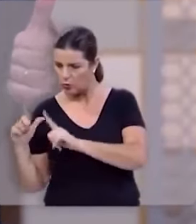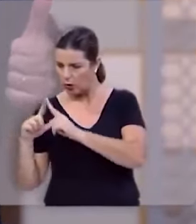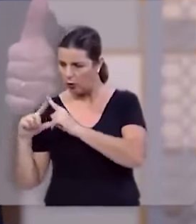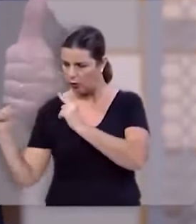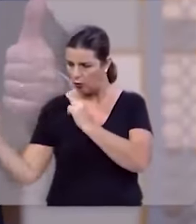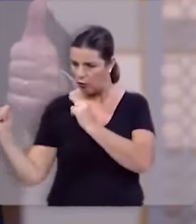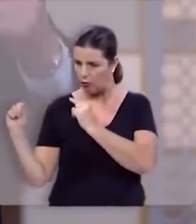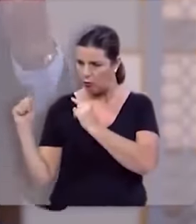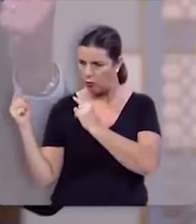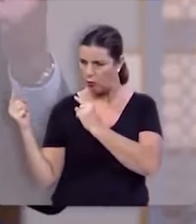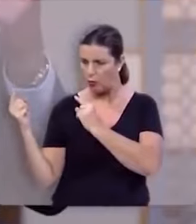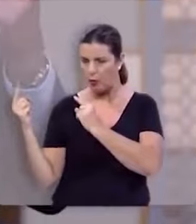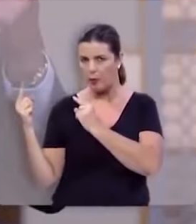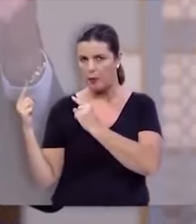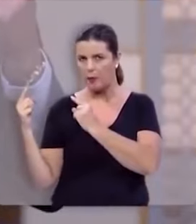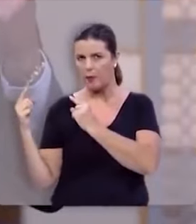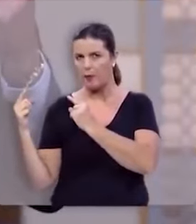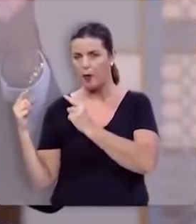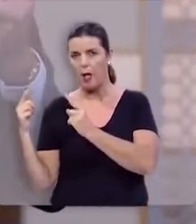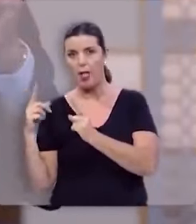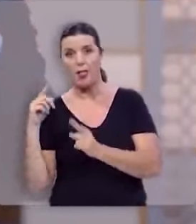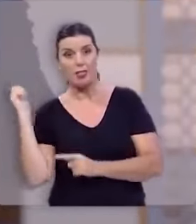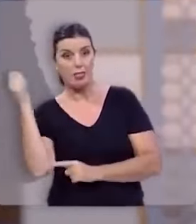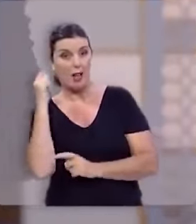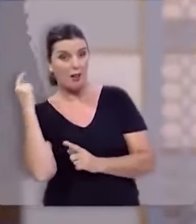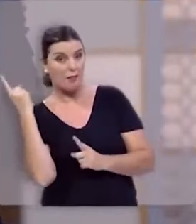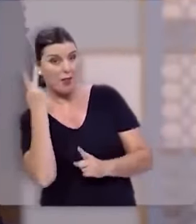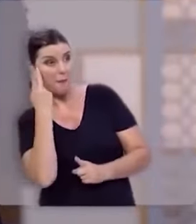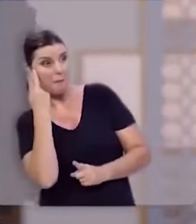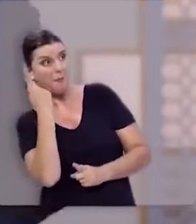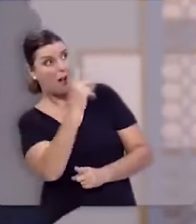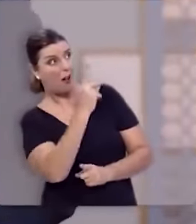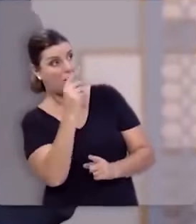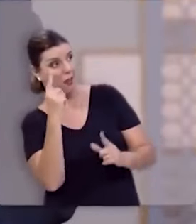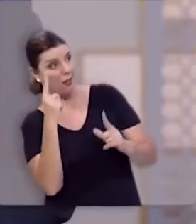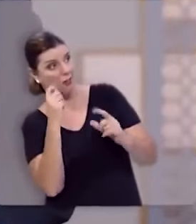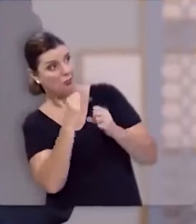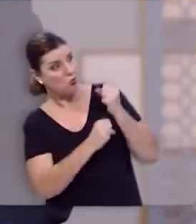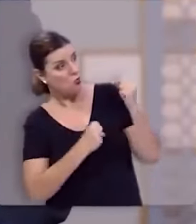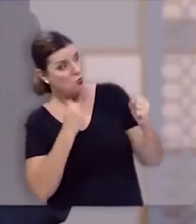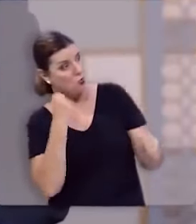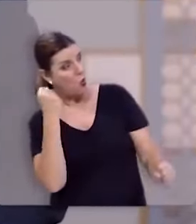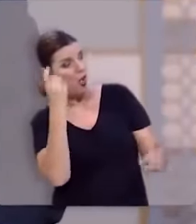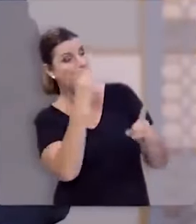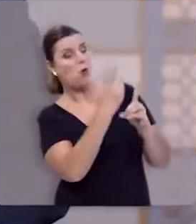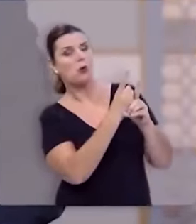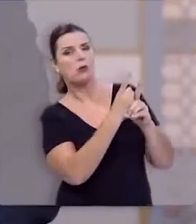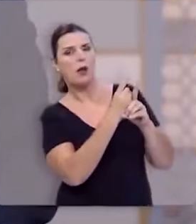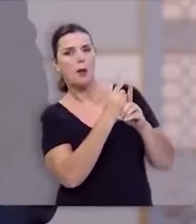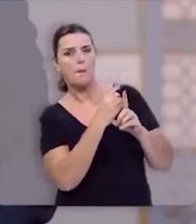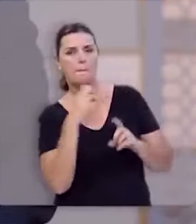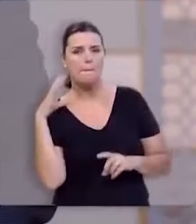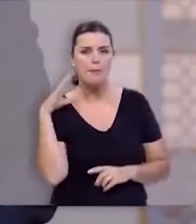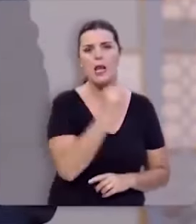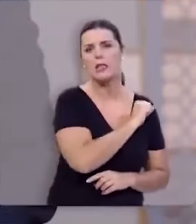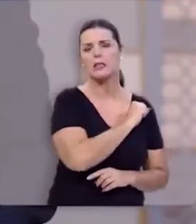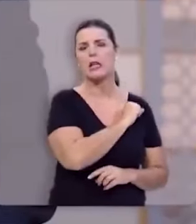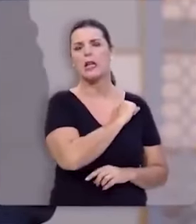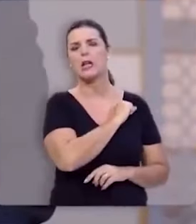corriam do gigante Davi correu para o gigante ele tem pressa para vencer